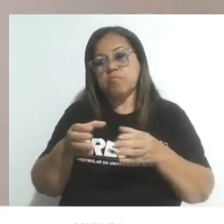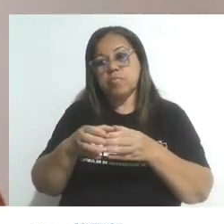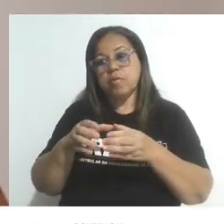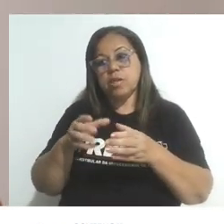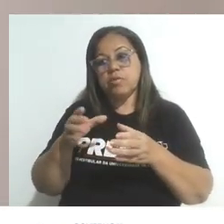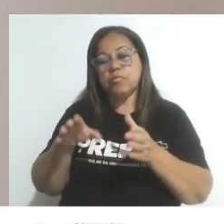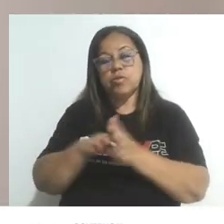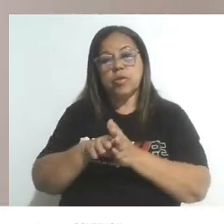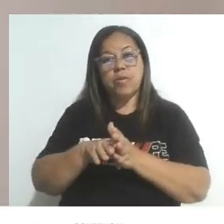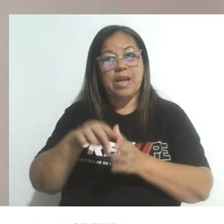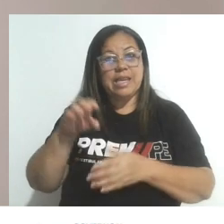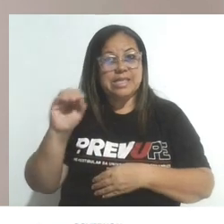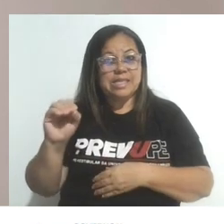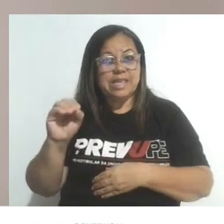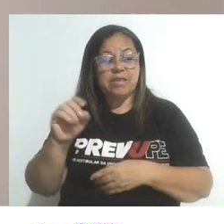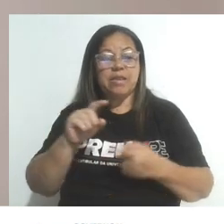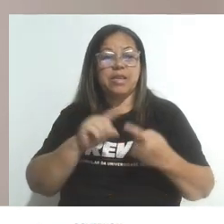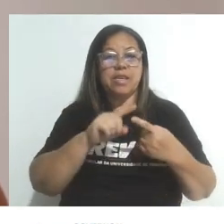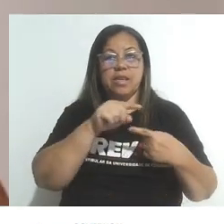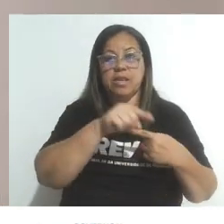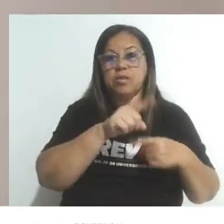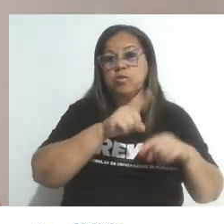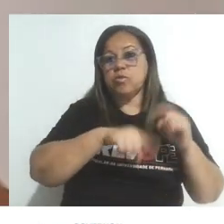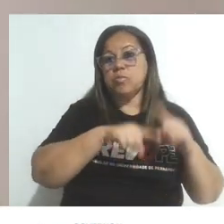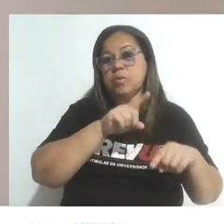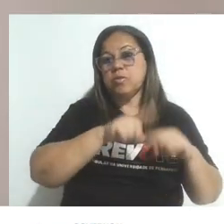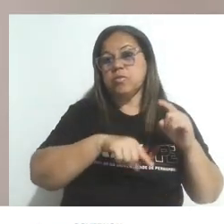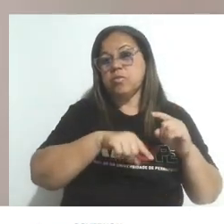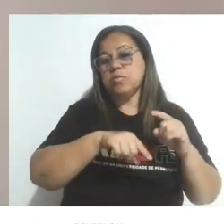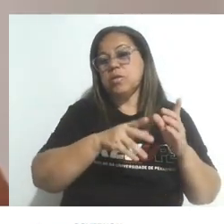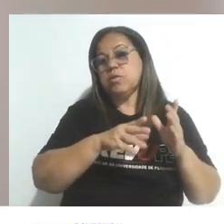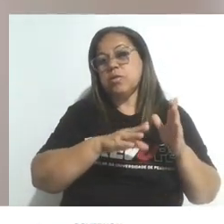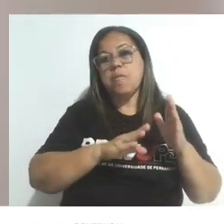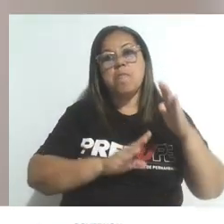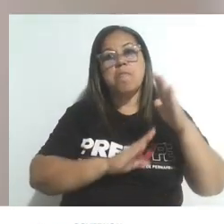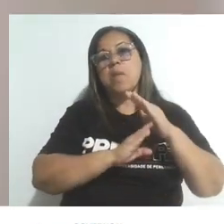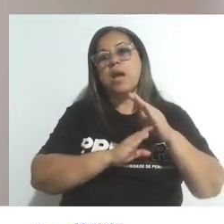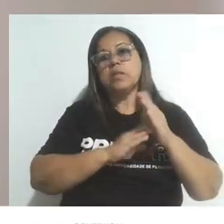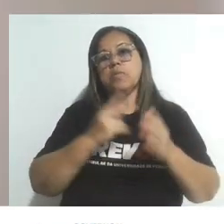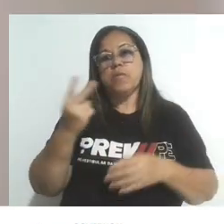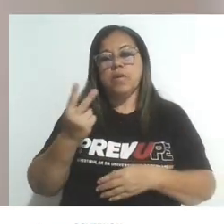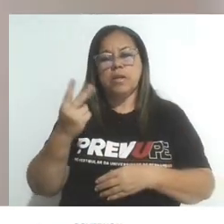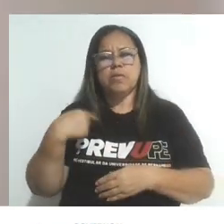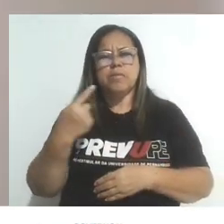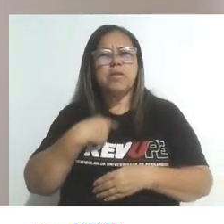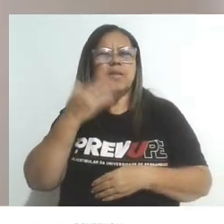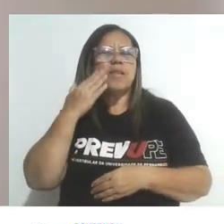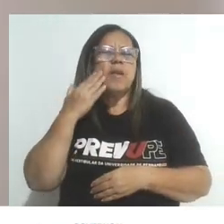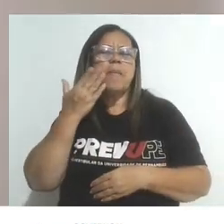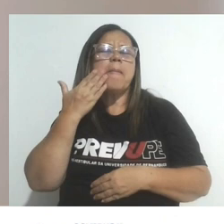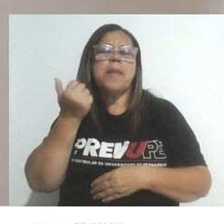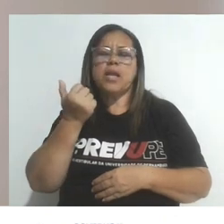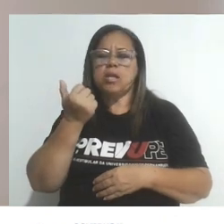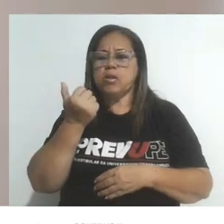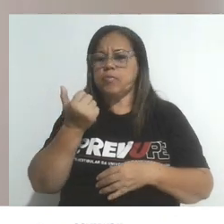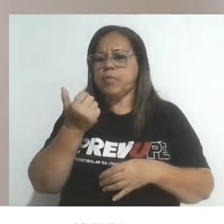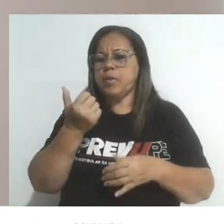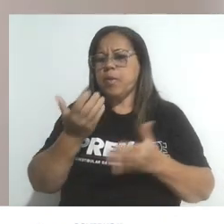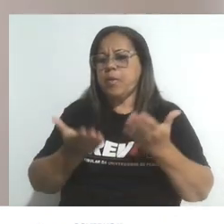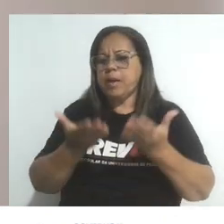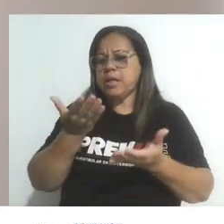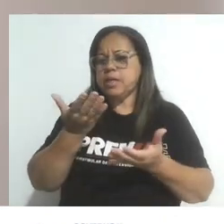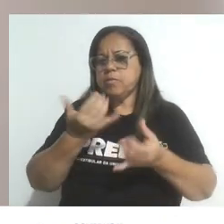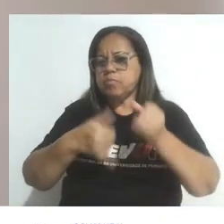zero, enquanto que as concentrações dos produtos tendem a seu valor máximo. Para entender melhor o equilíbrio químico, vamos